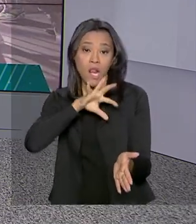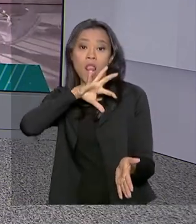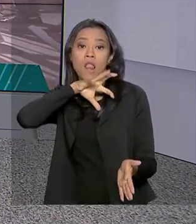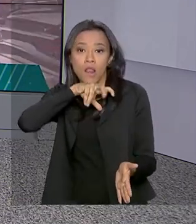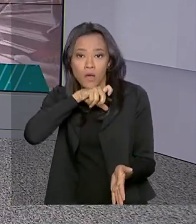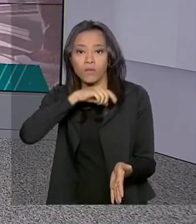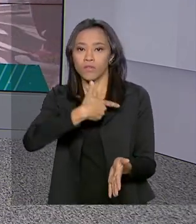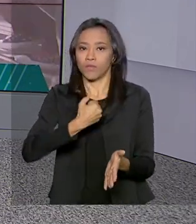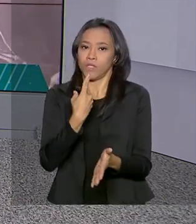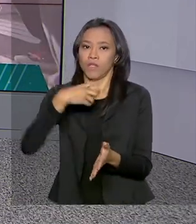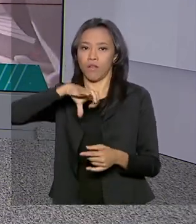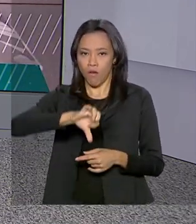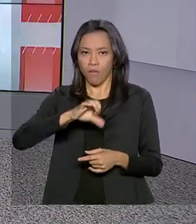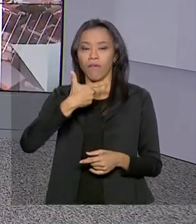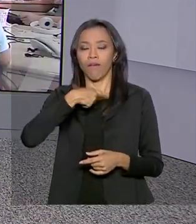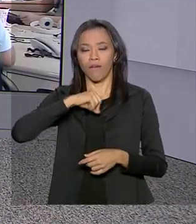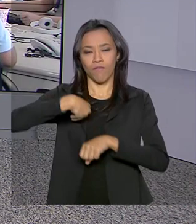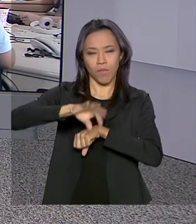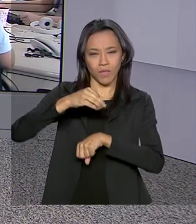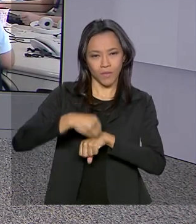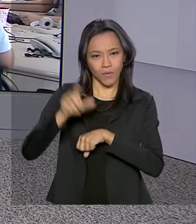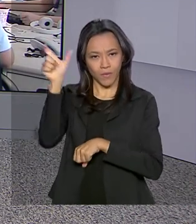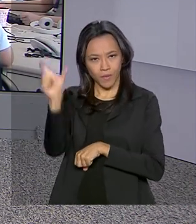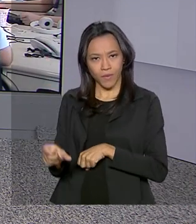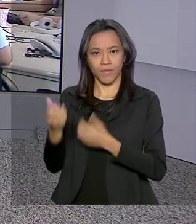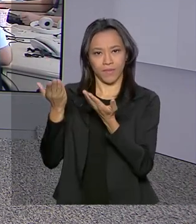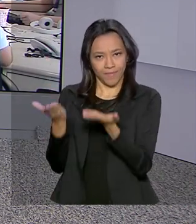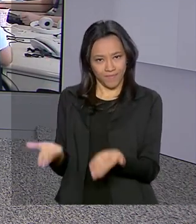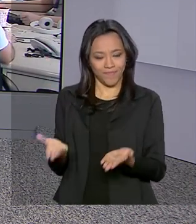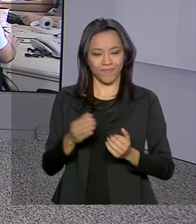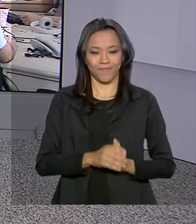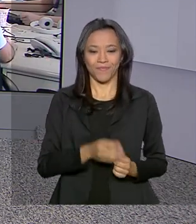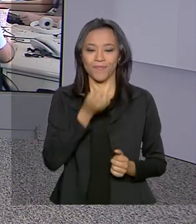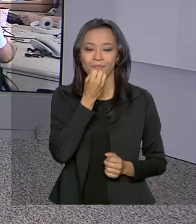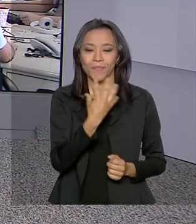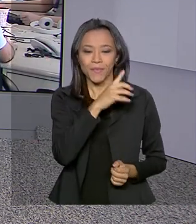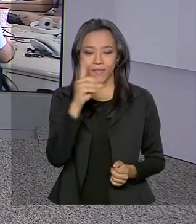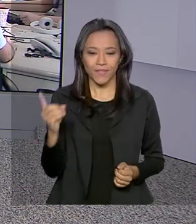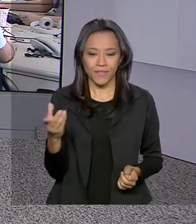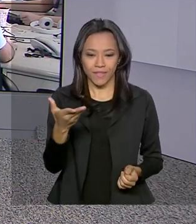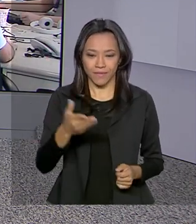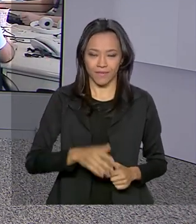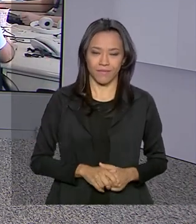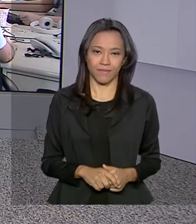Quem tem as informações para a gente é a repórter Alessandra Lago. Bom dia, Alessandra.